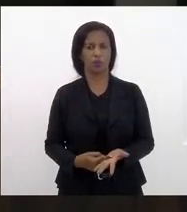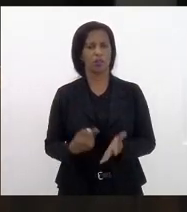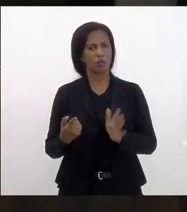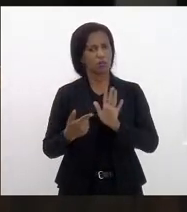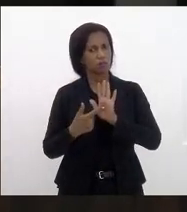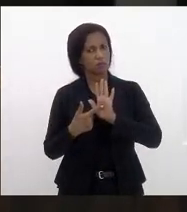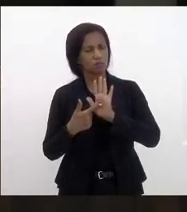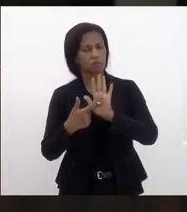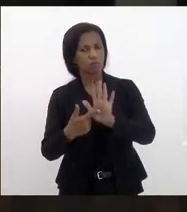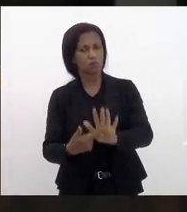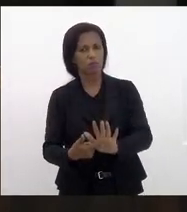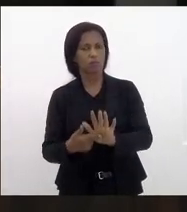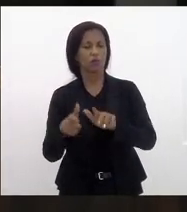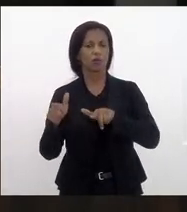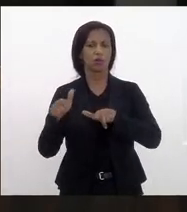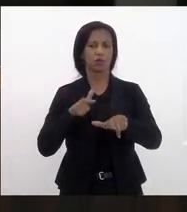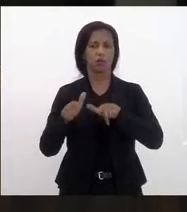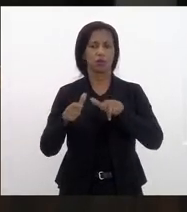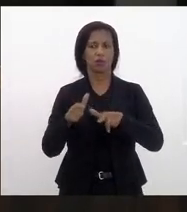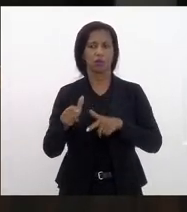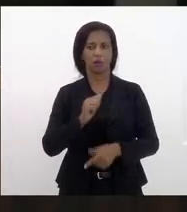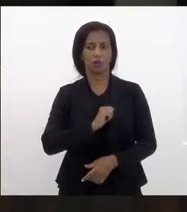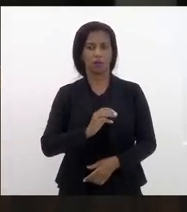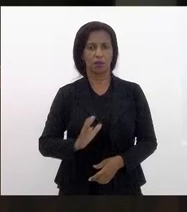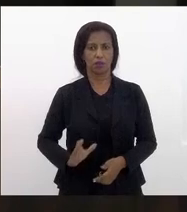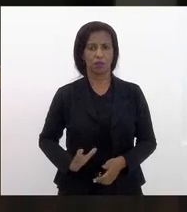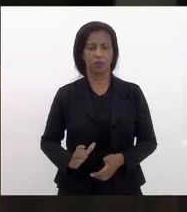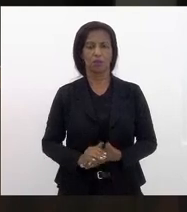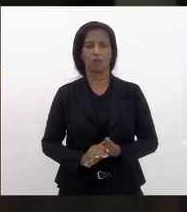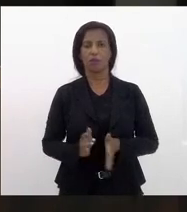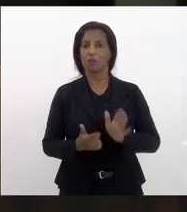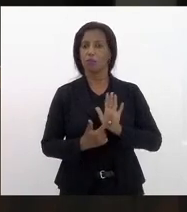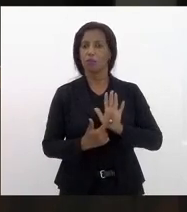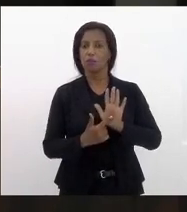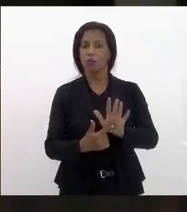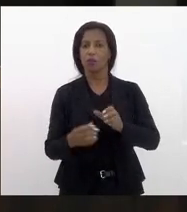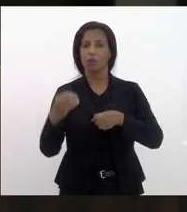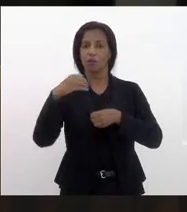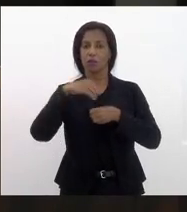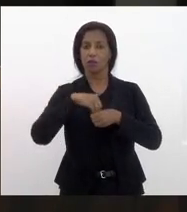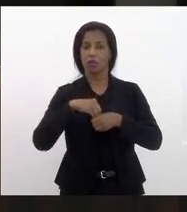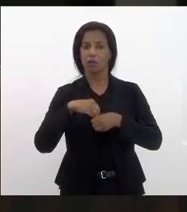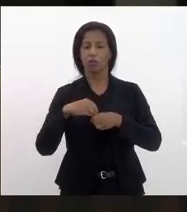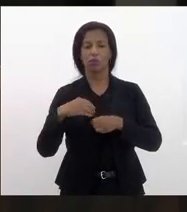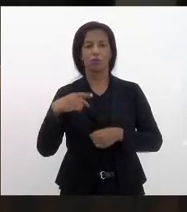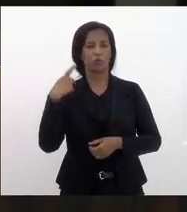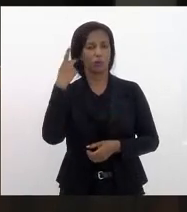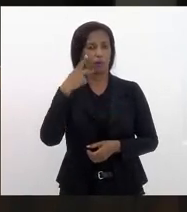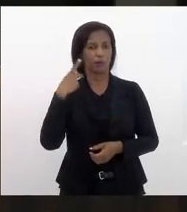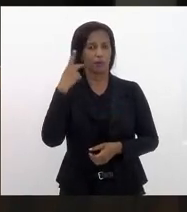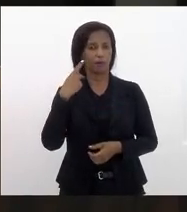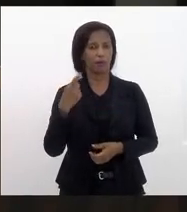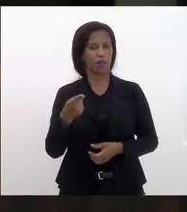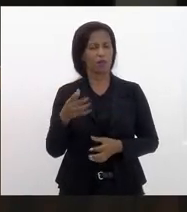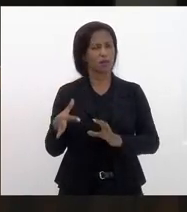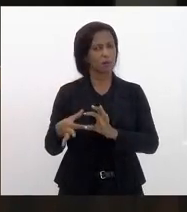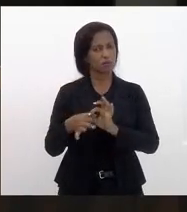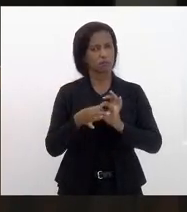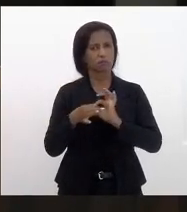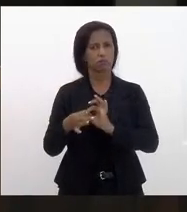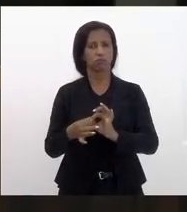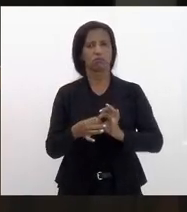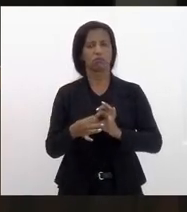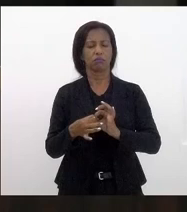demonstrando, esse trabalho do deputado André Siciliano, vem demonstrando dentro do Parlamento essa unidade.